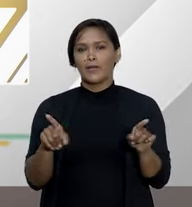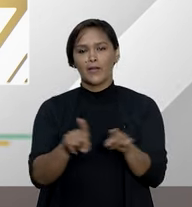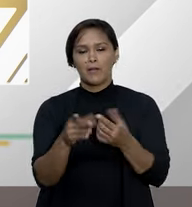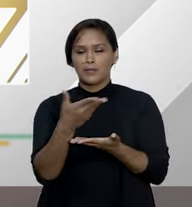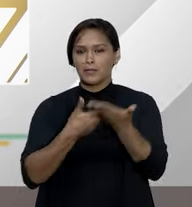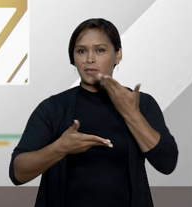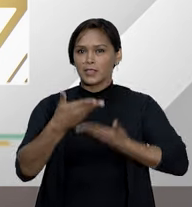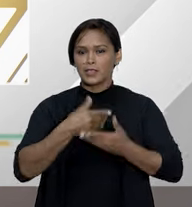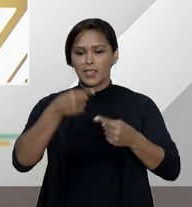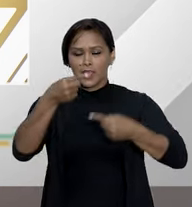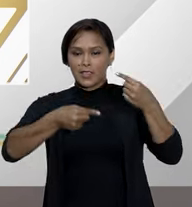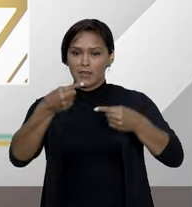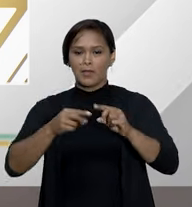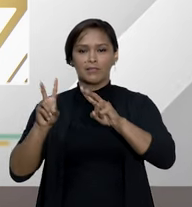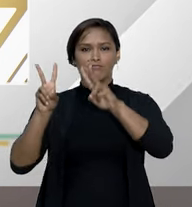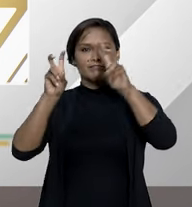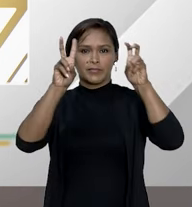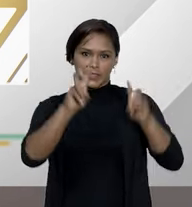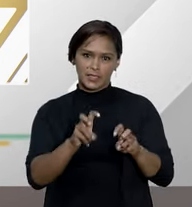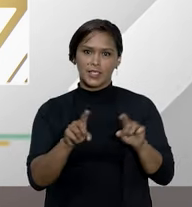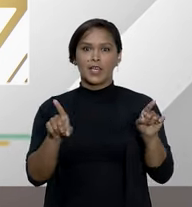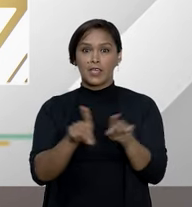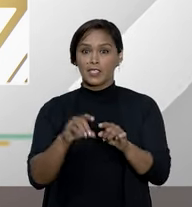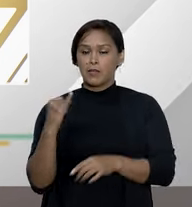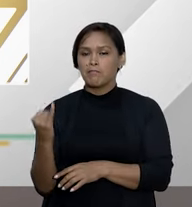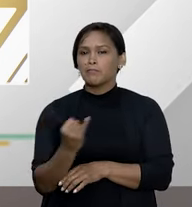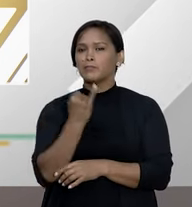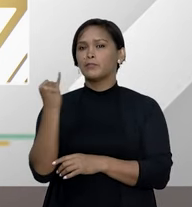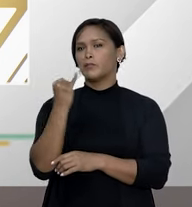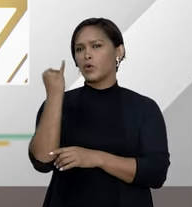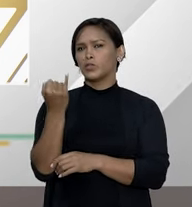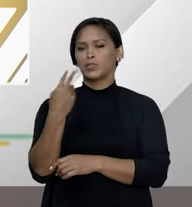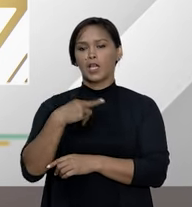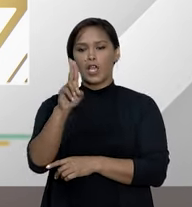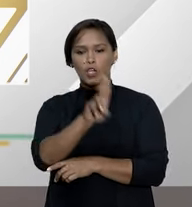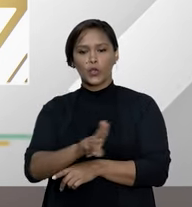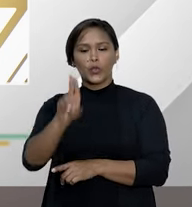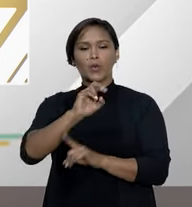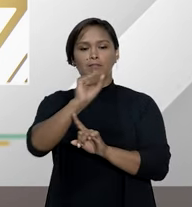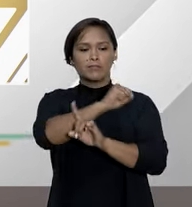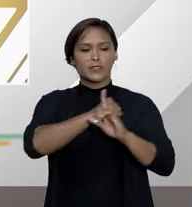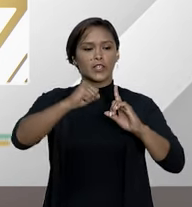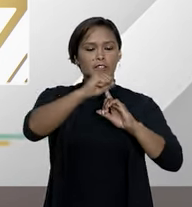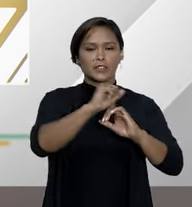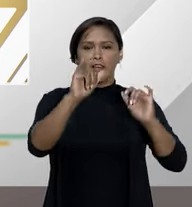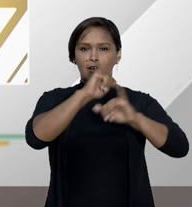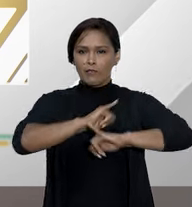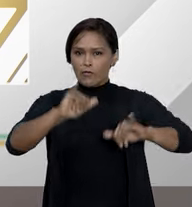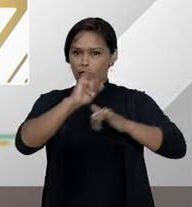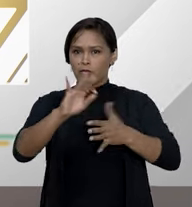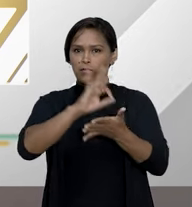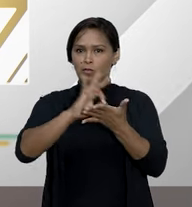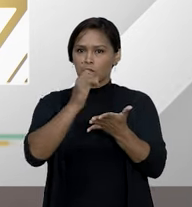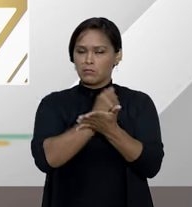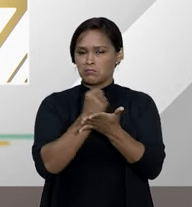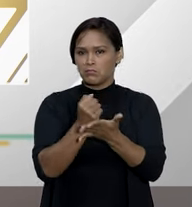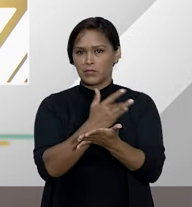debater esses temas que eu acho que são de utilidade pública os planos de saúde